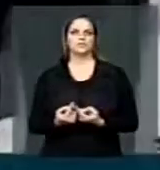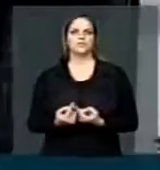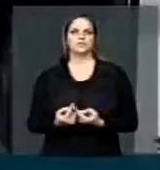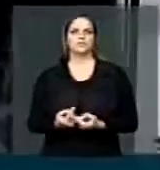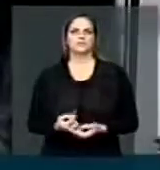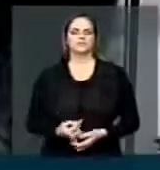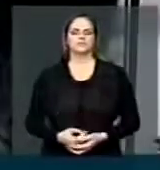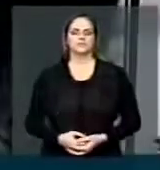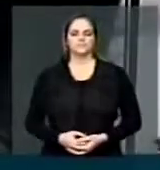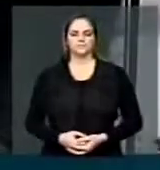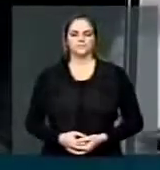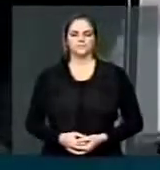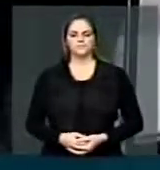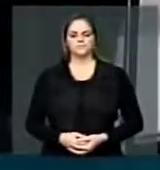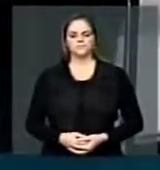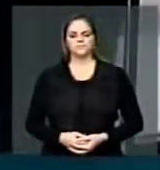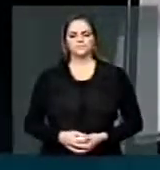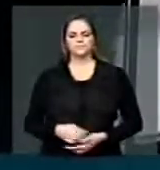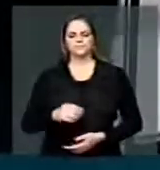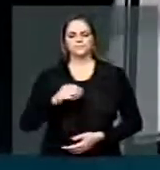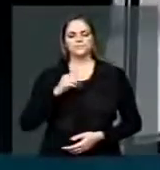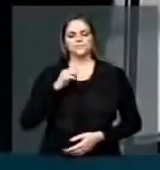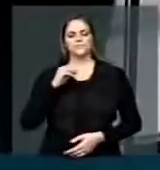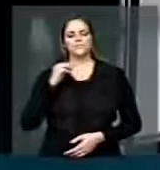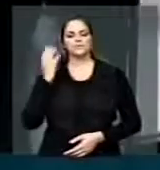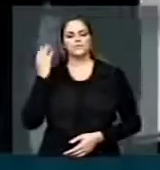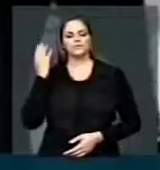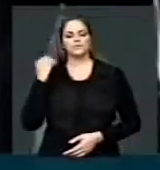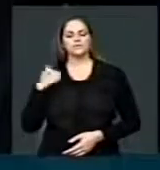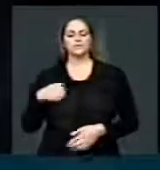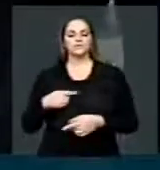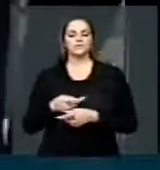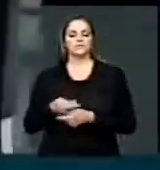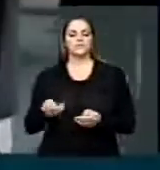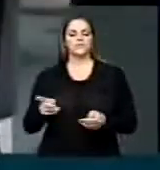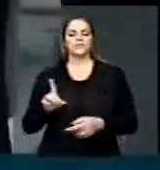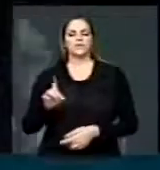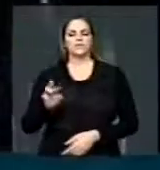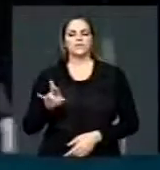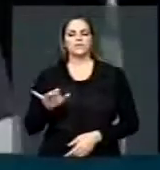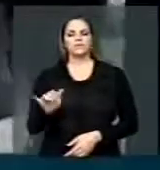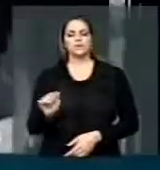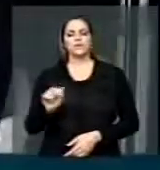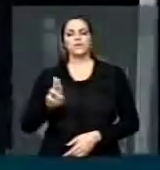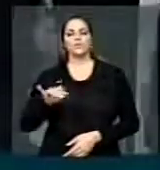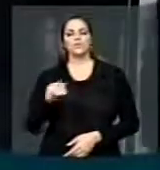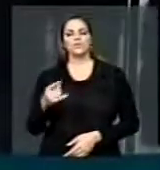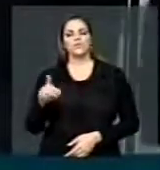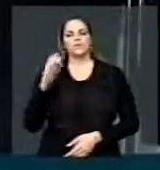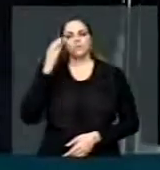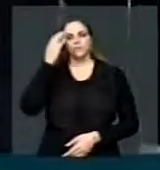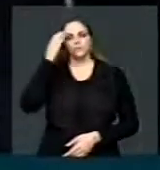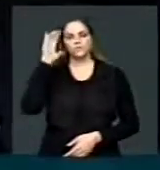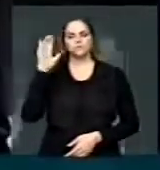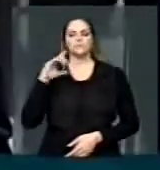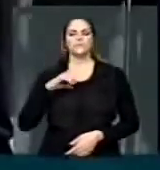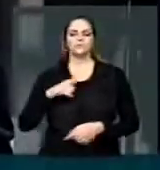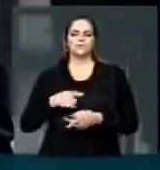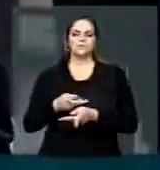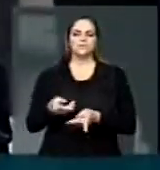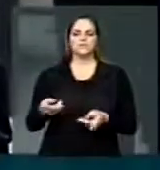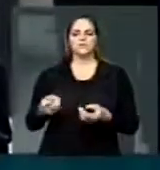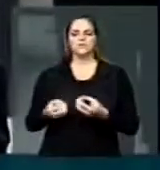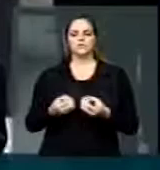ainda, que era o dia da Defensoria Pública, eu visitava a Defensoria Pública da União, em Curitiba. Fiz uma visita, conheci o